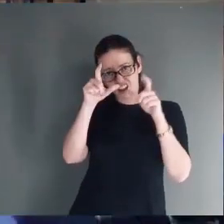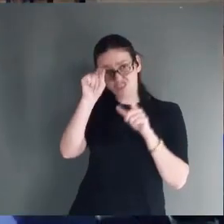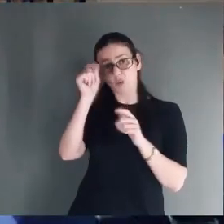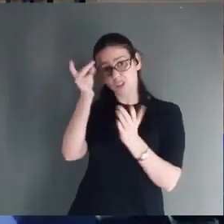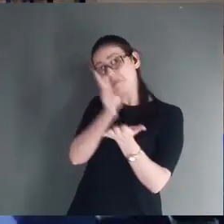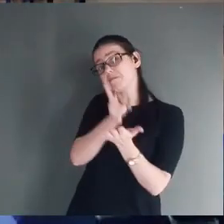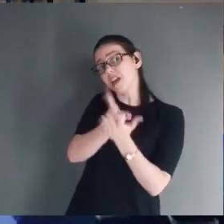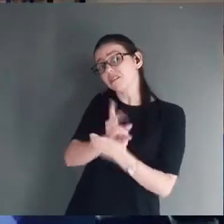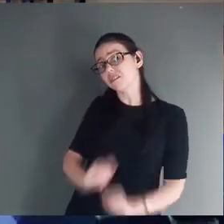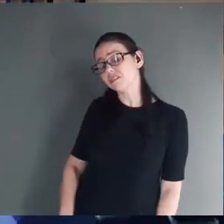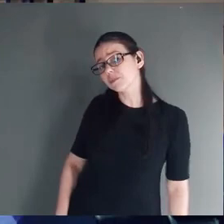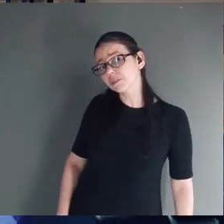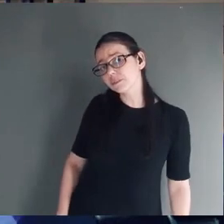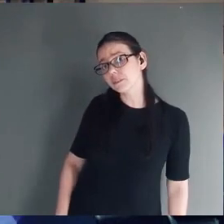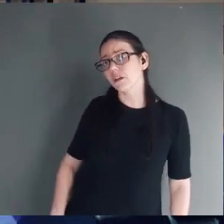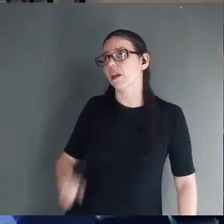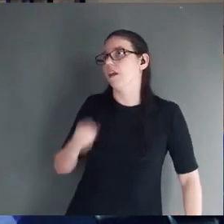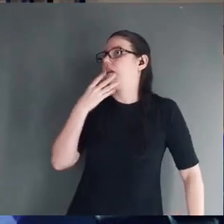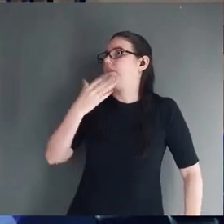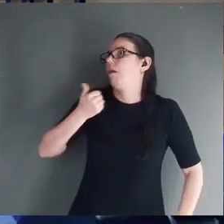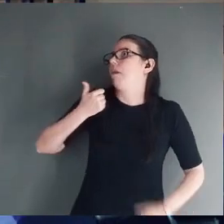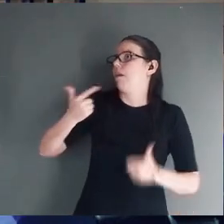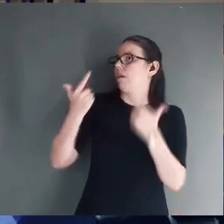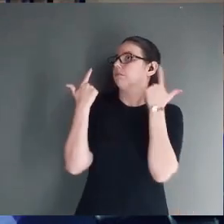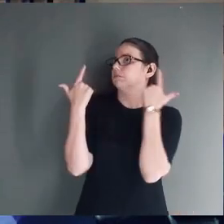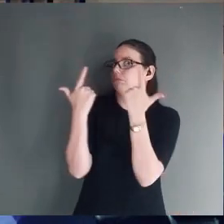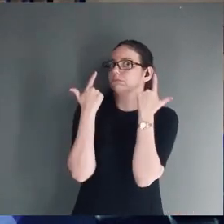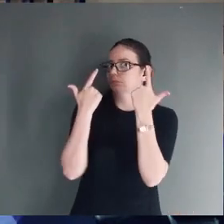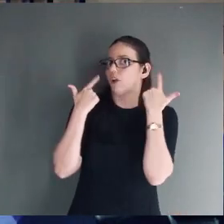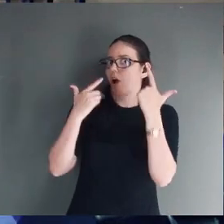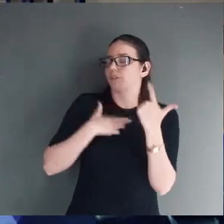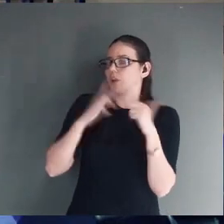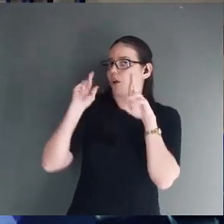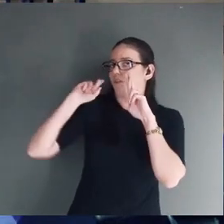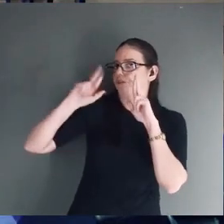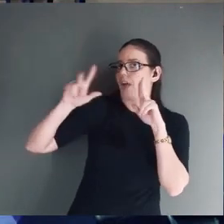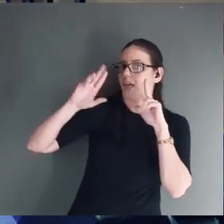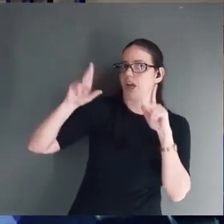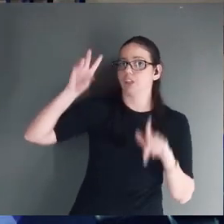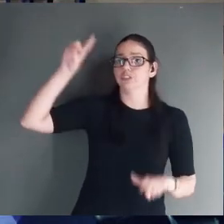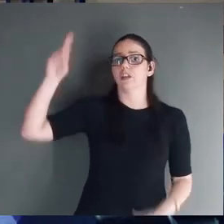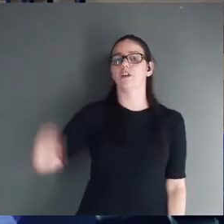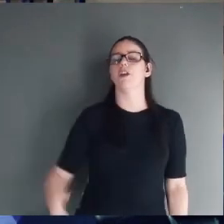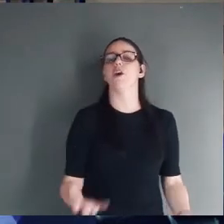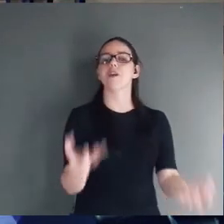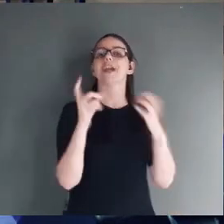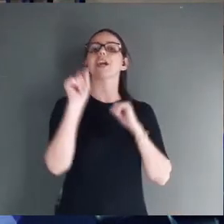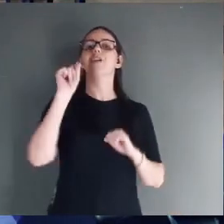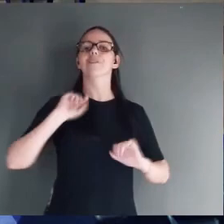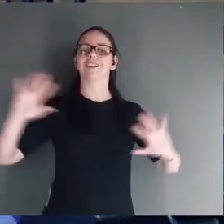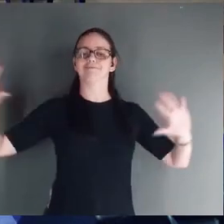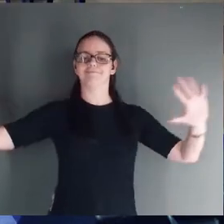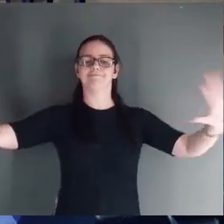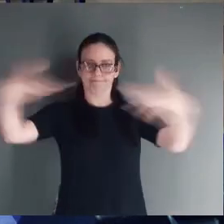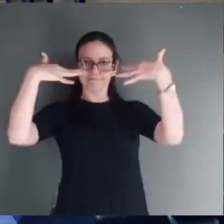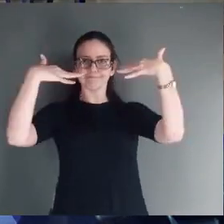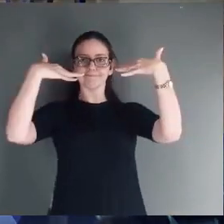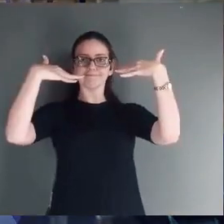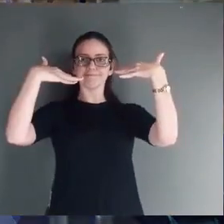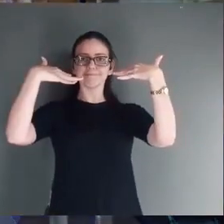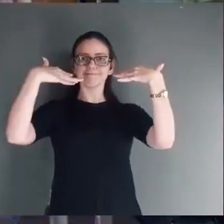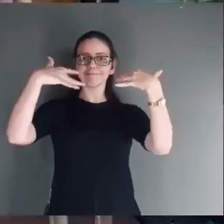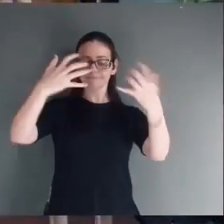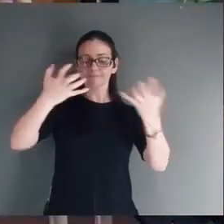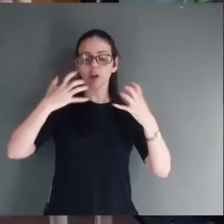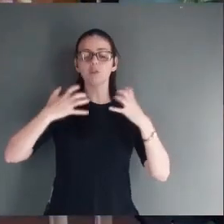Ah, se eu fosse Deus, ainda bem que eu não sou. Se eu fosse Deus, eu ia querer chamar a atenção de todo mundo. Ele vai nascer num lugar mais top. Ele vai